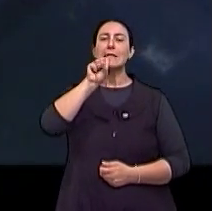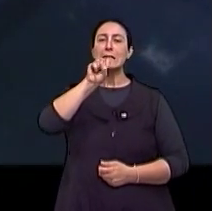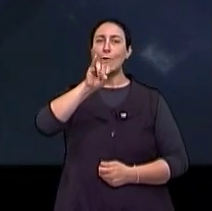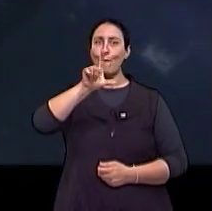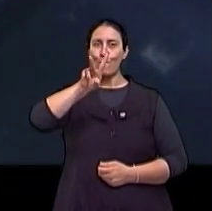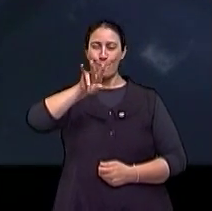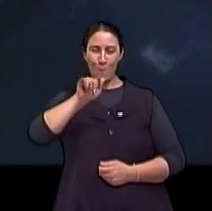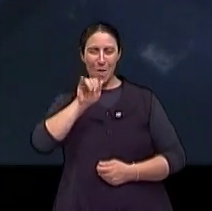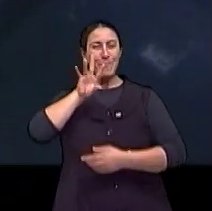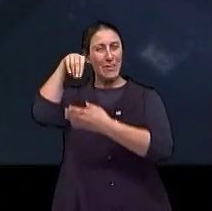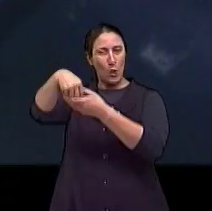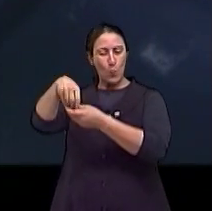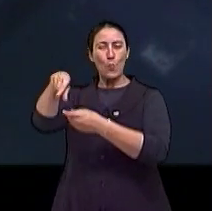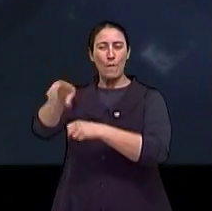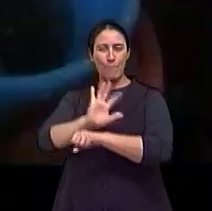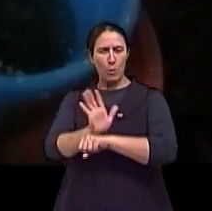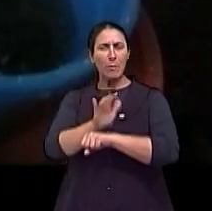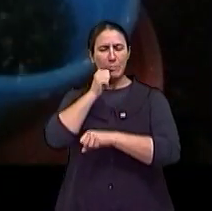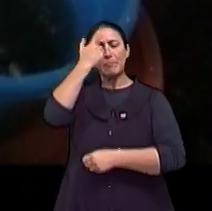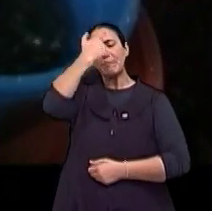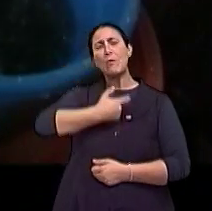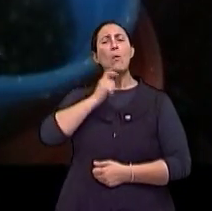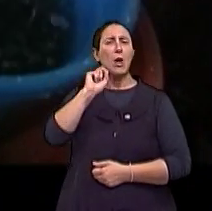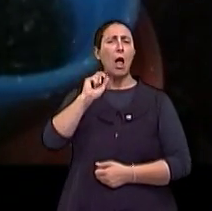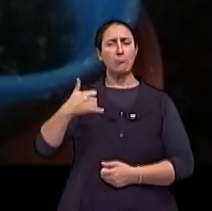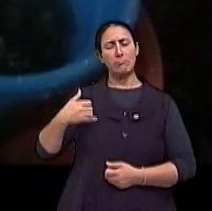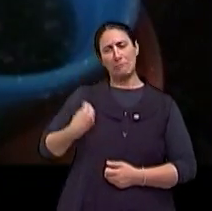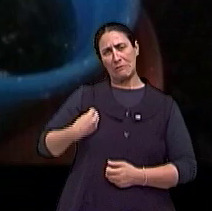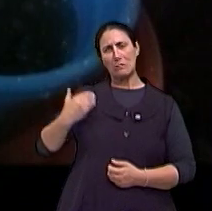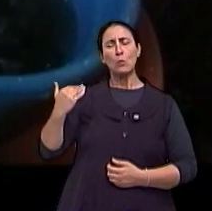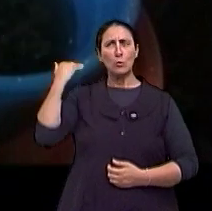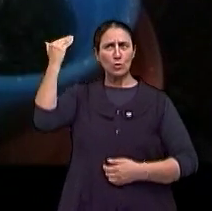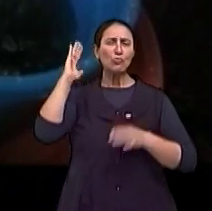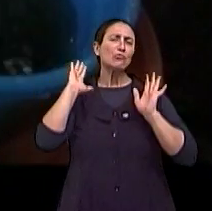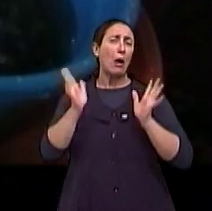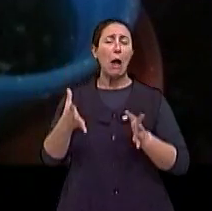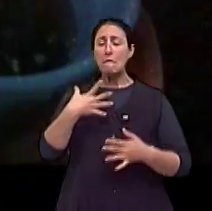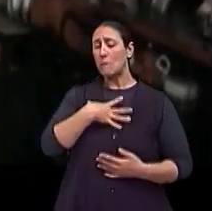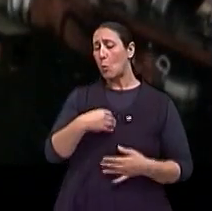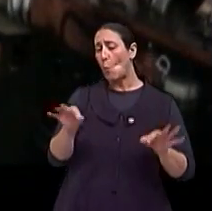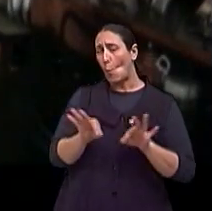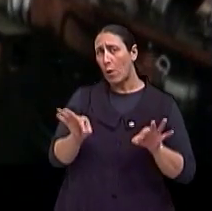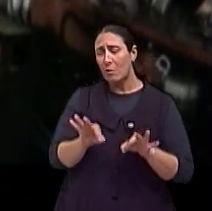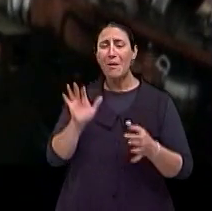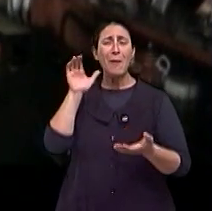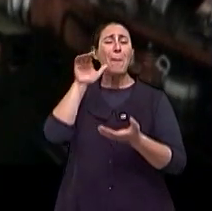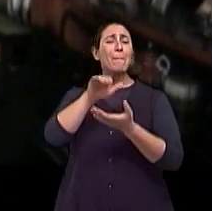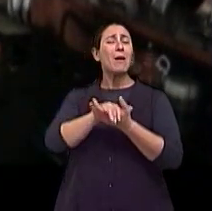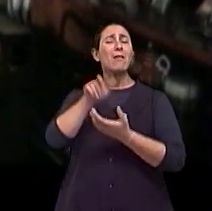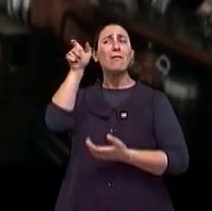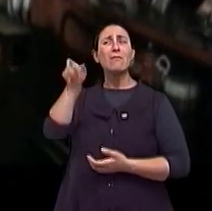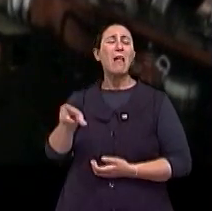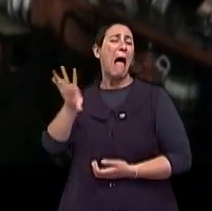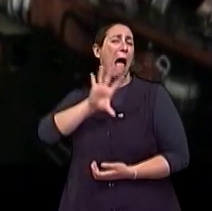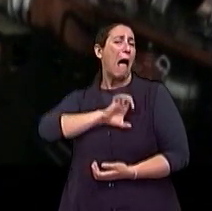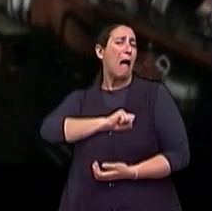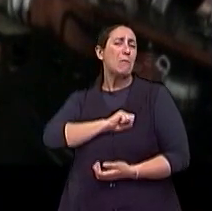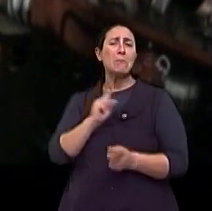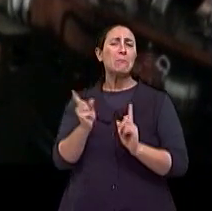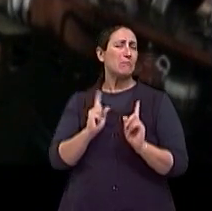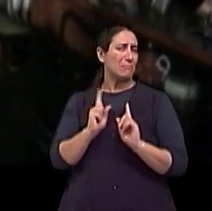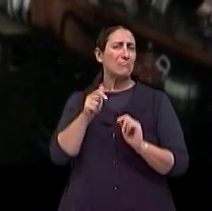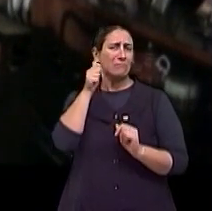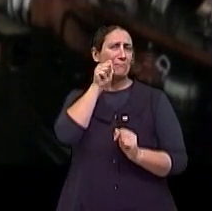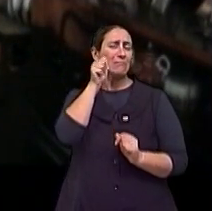vida dupla. Ela vive frustrada na sua casa, o marido não teve filhos, o marido não lhe amava como